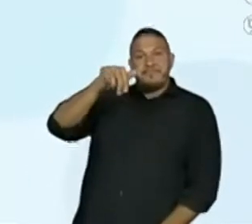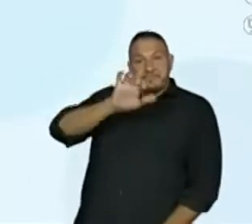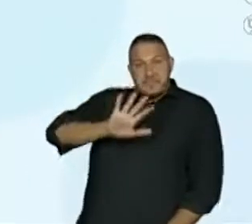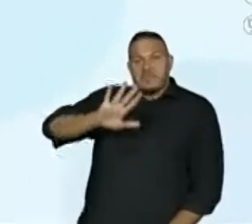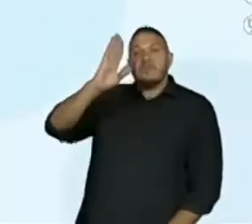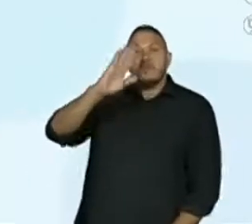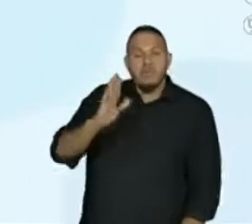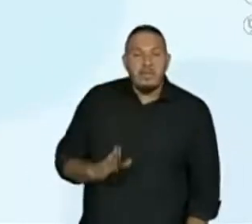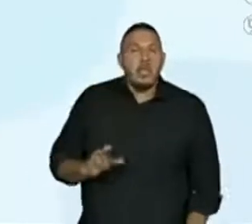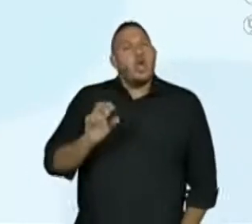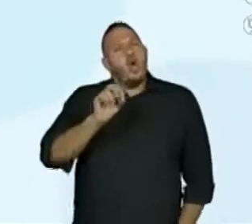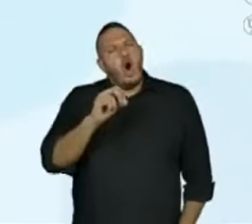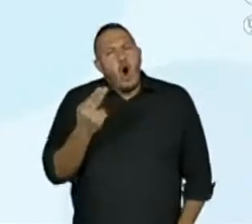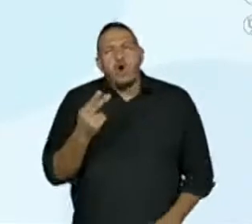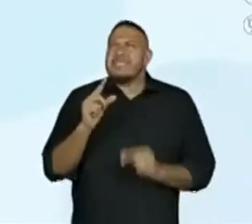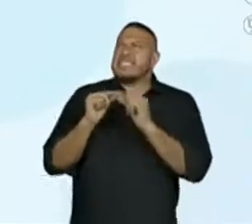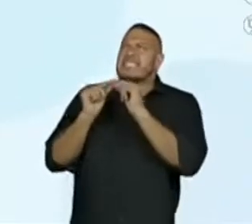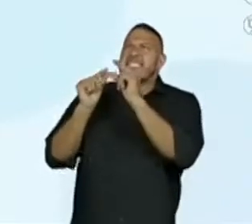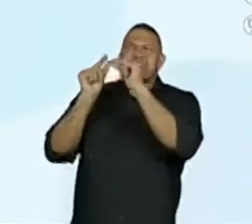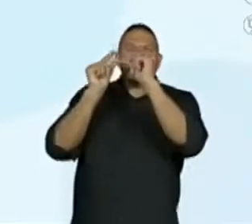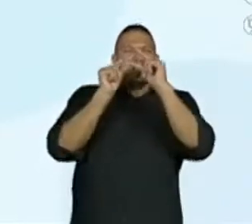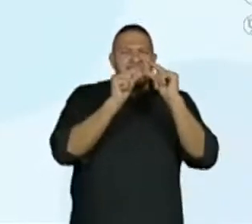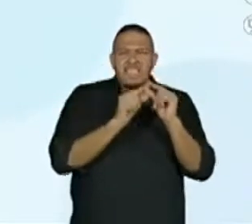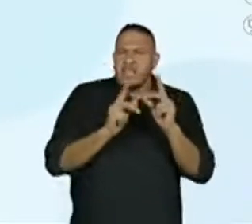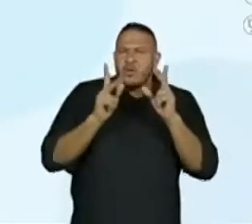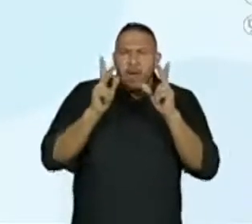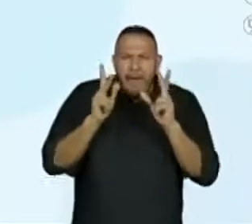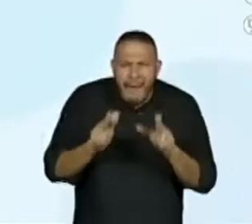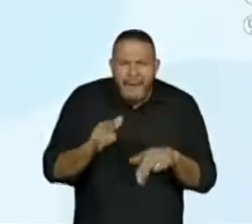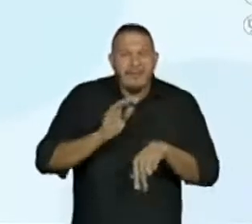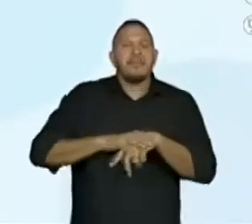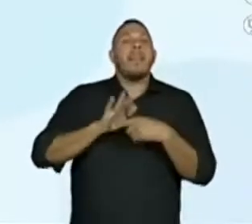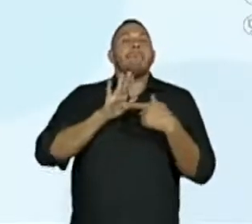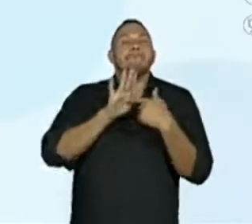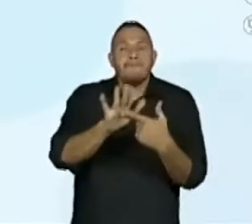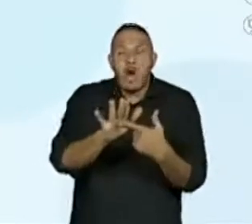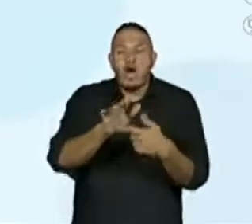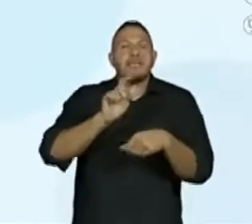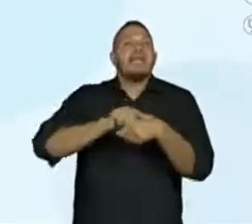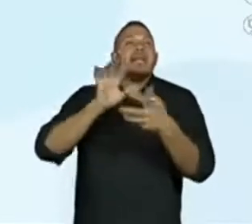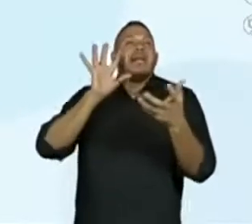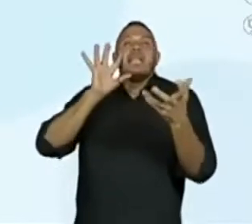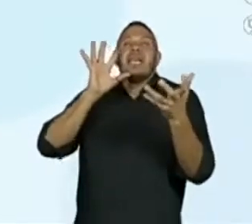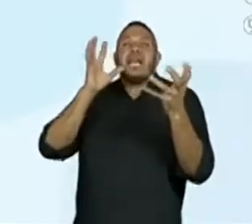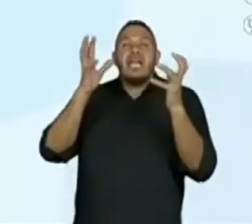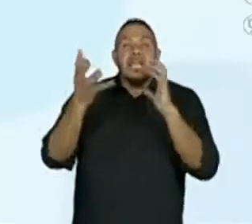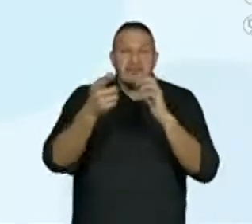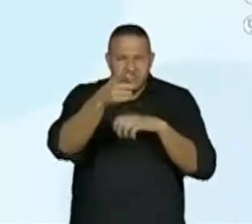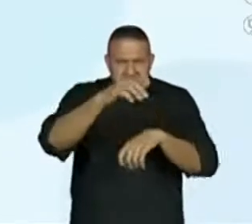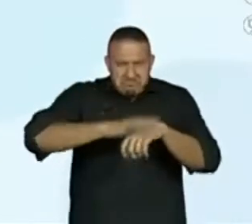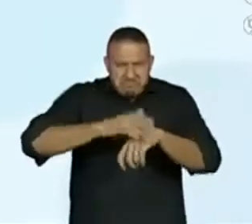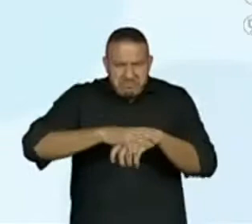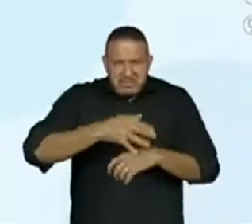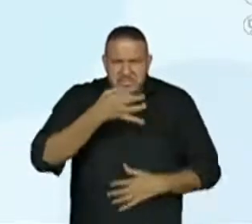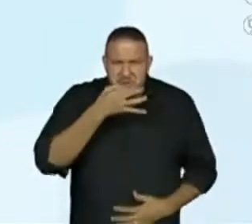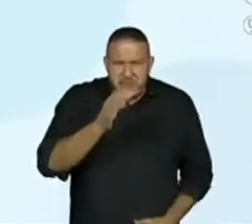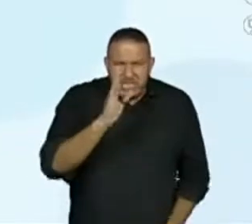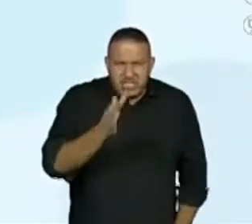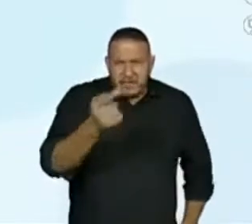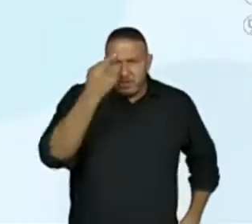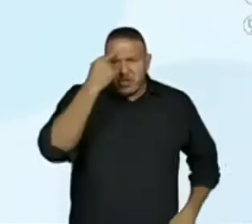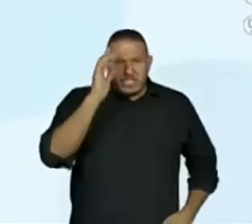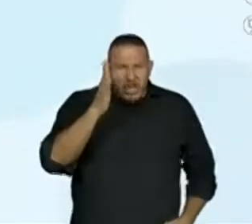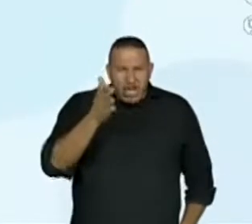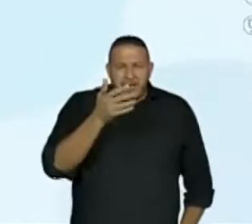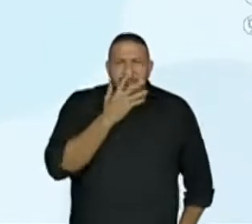como uma constelação como essa me indica a passagem do tempo vocês tem um palpite já pensaram sobre isso